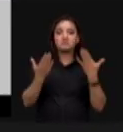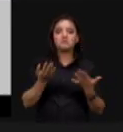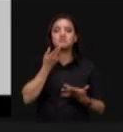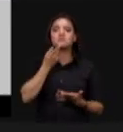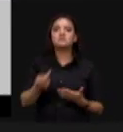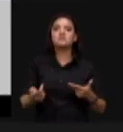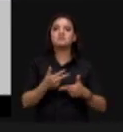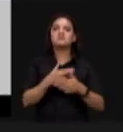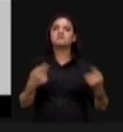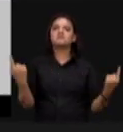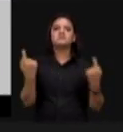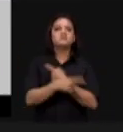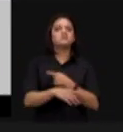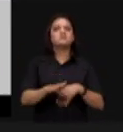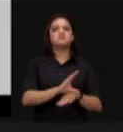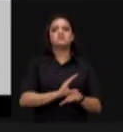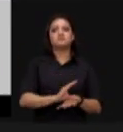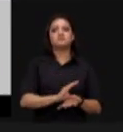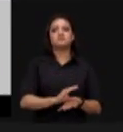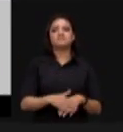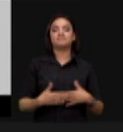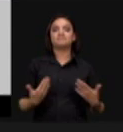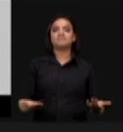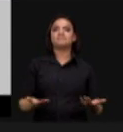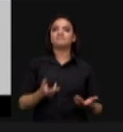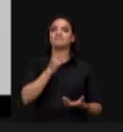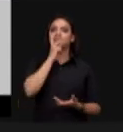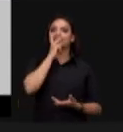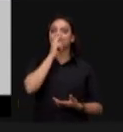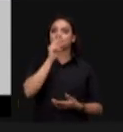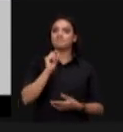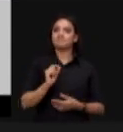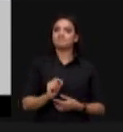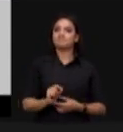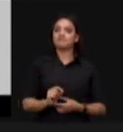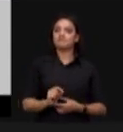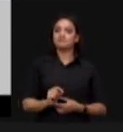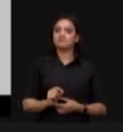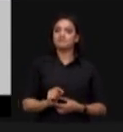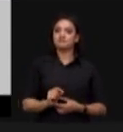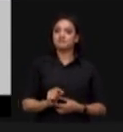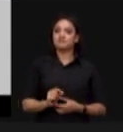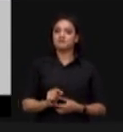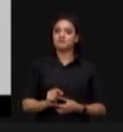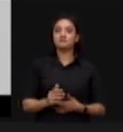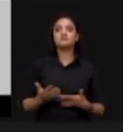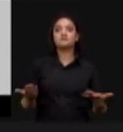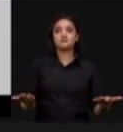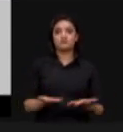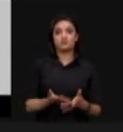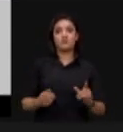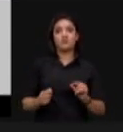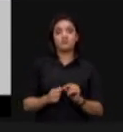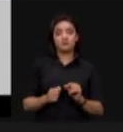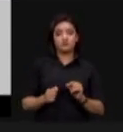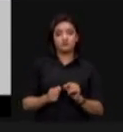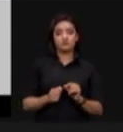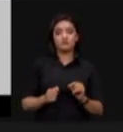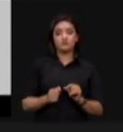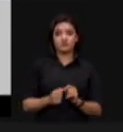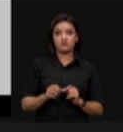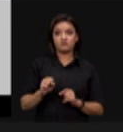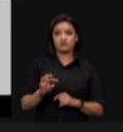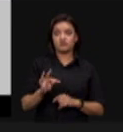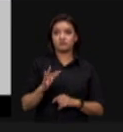coisas inconstitucional o que nos parece ministro é que o passo a dar e a contribuição que essa